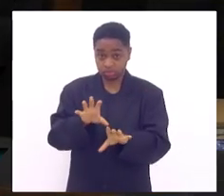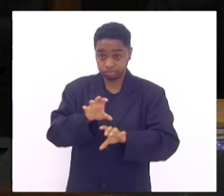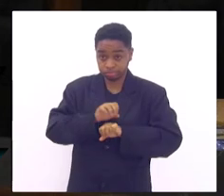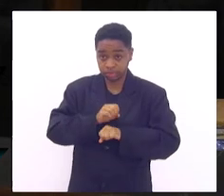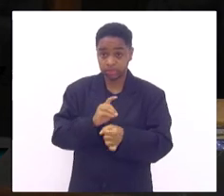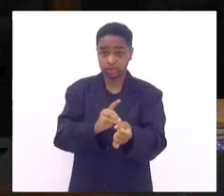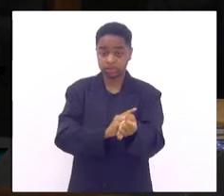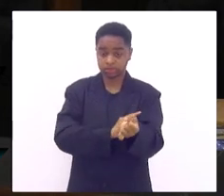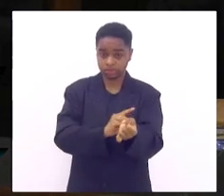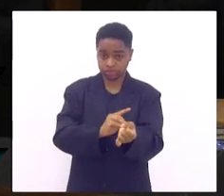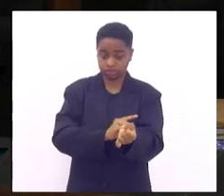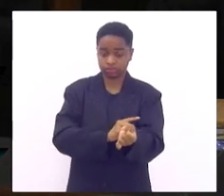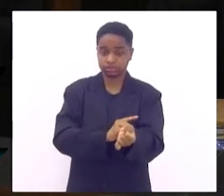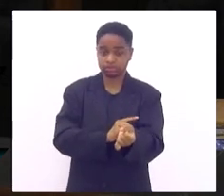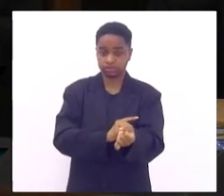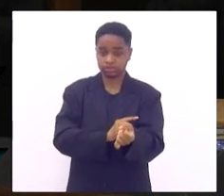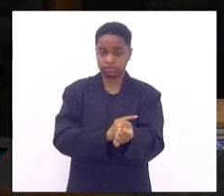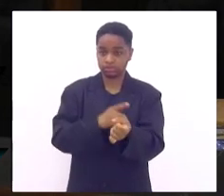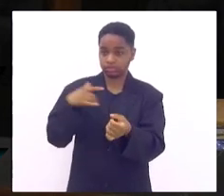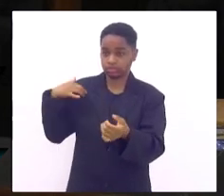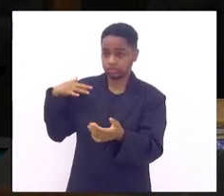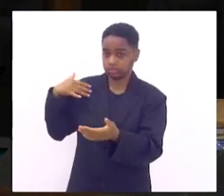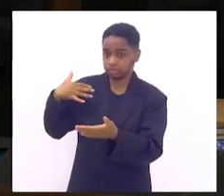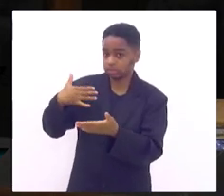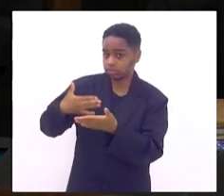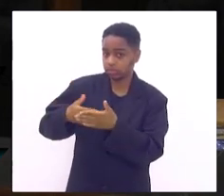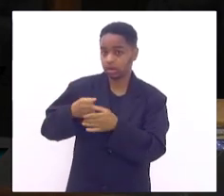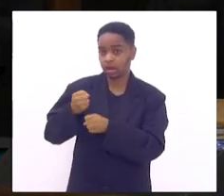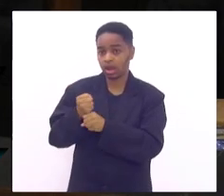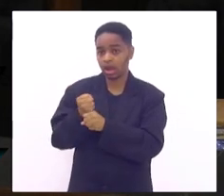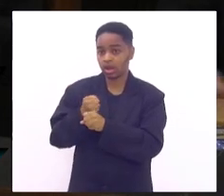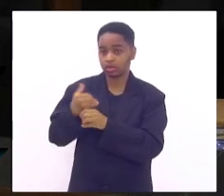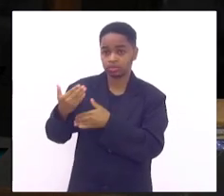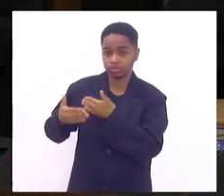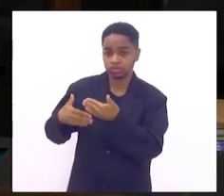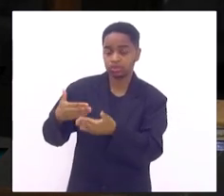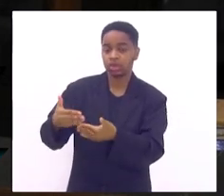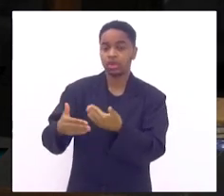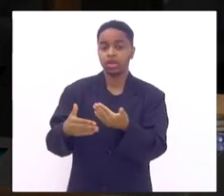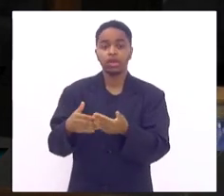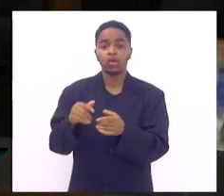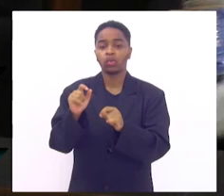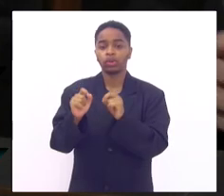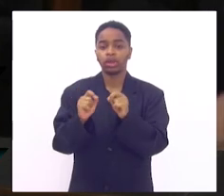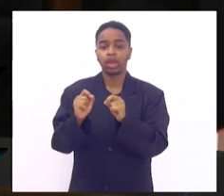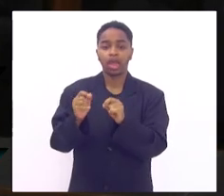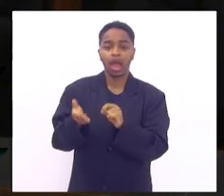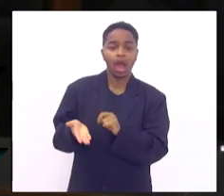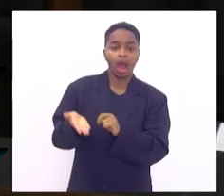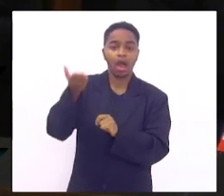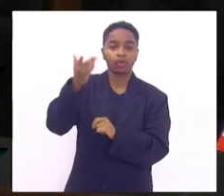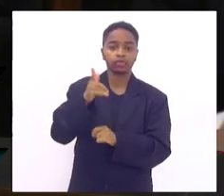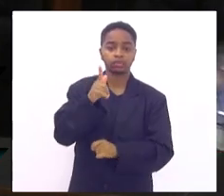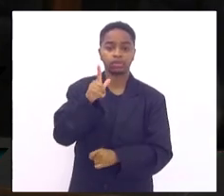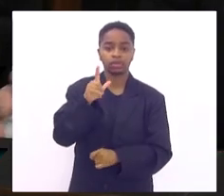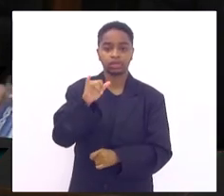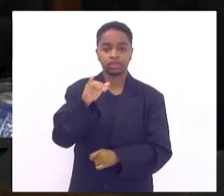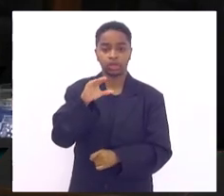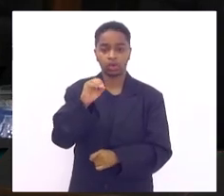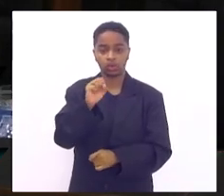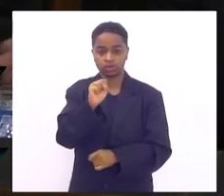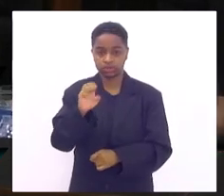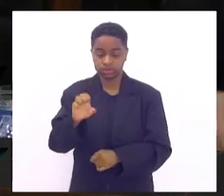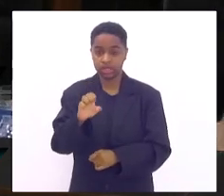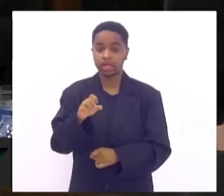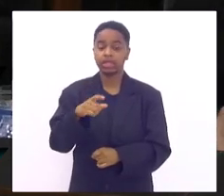ela com o passar dos anos essas questões da hiperglicemia vão fazendo lesões em